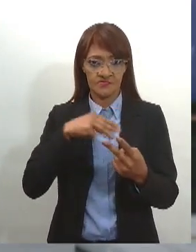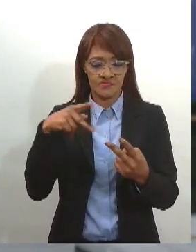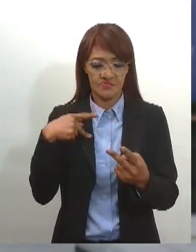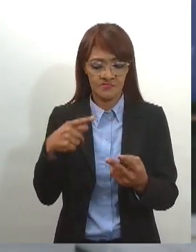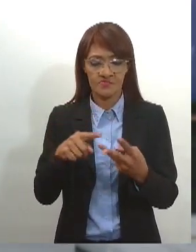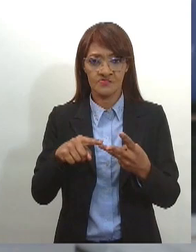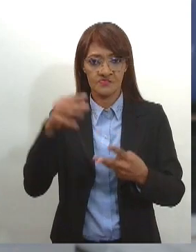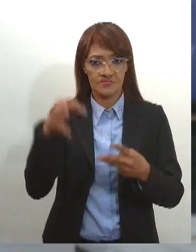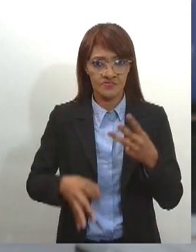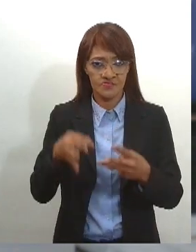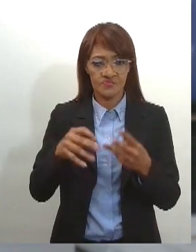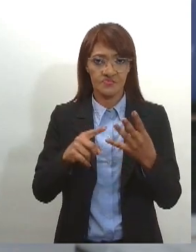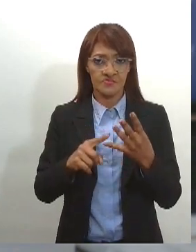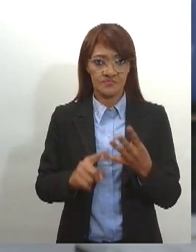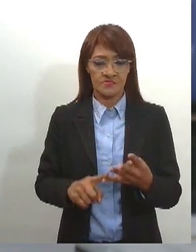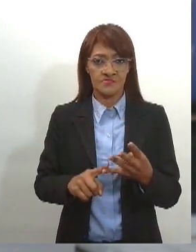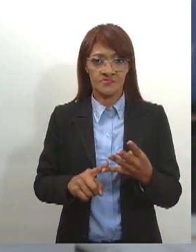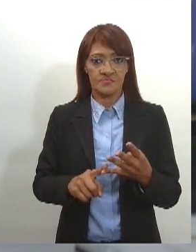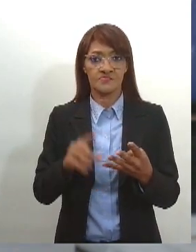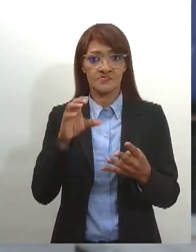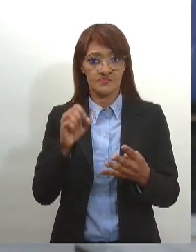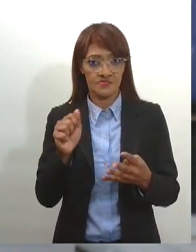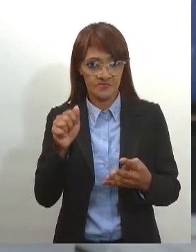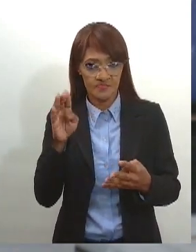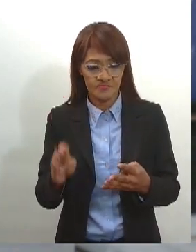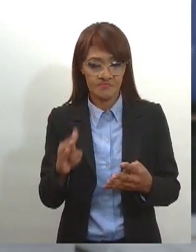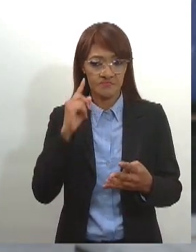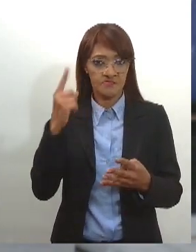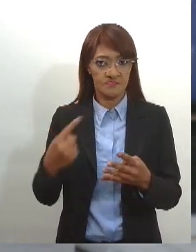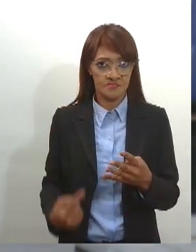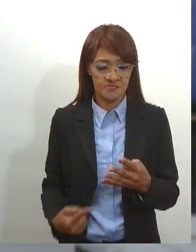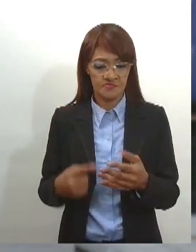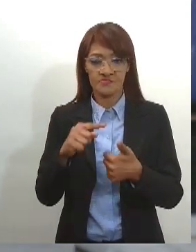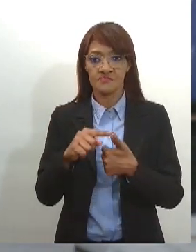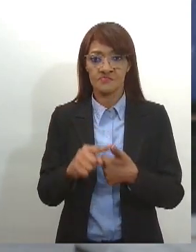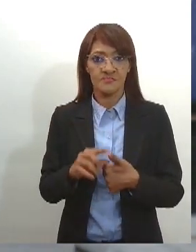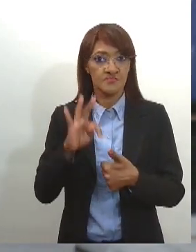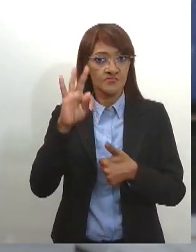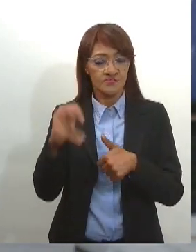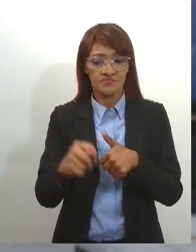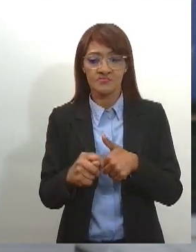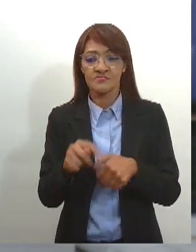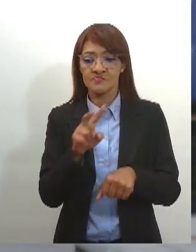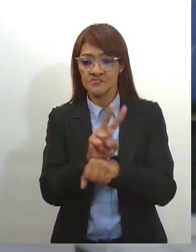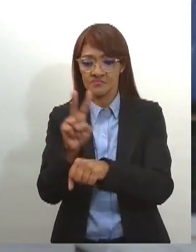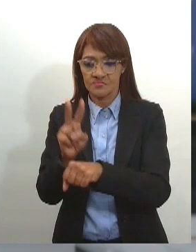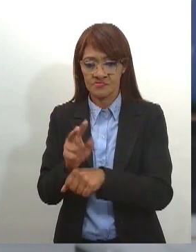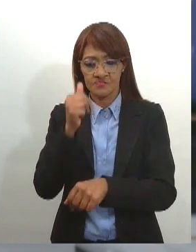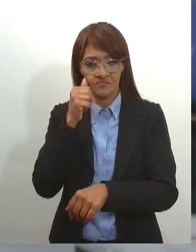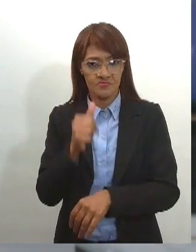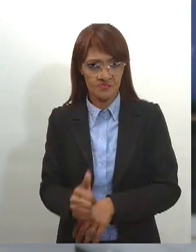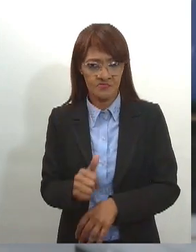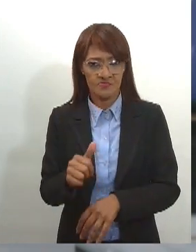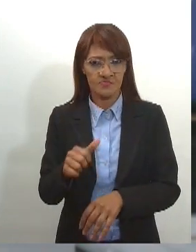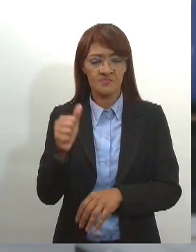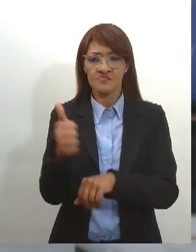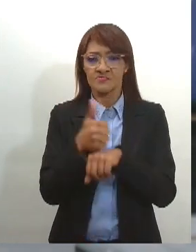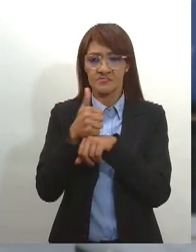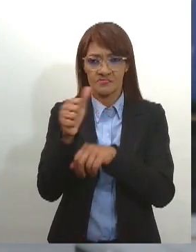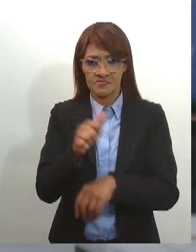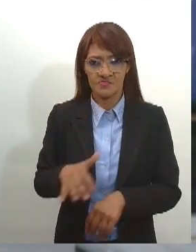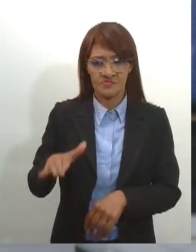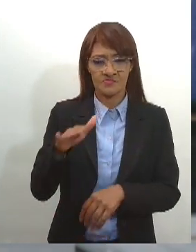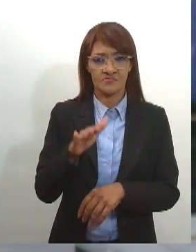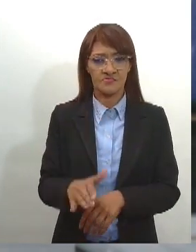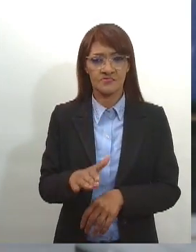da Defensoria, da UAB, dos organismos municipais de proteção à mulher, da assistência social, da educação, das universidades.